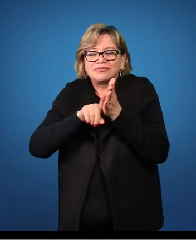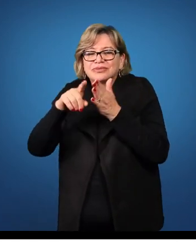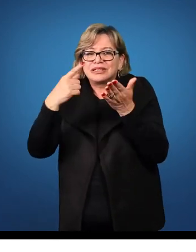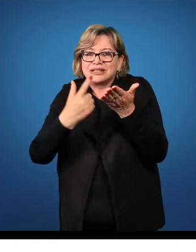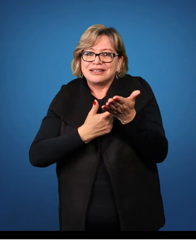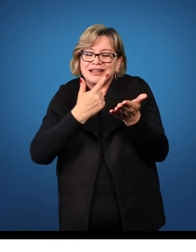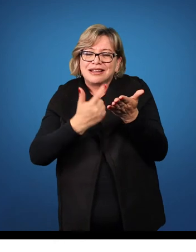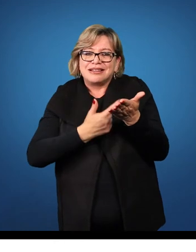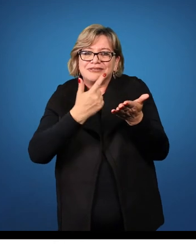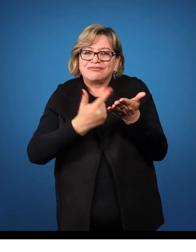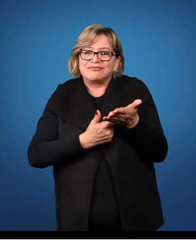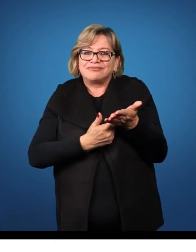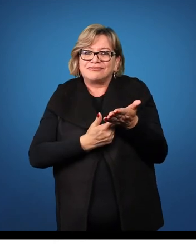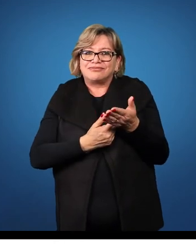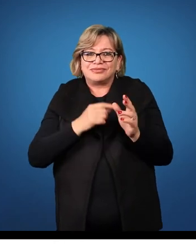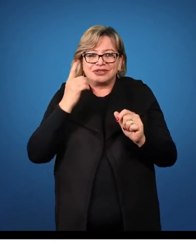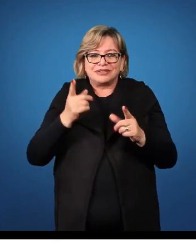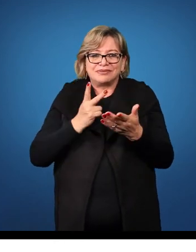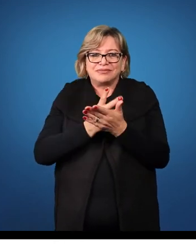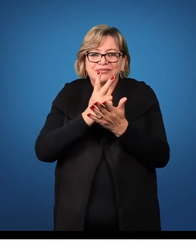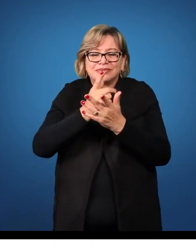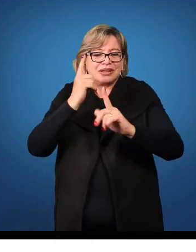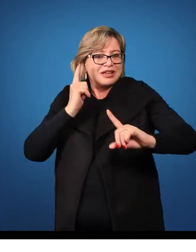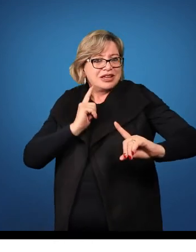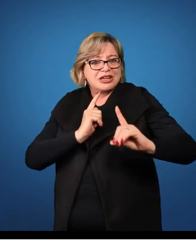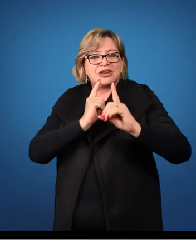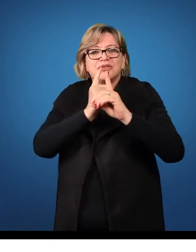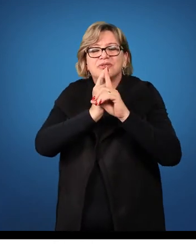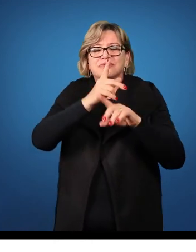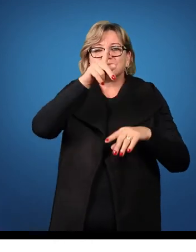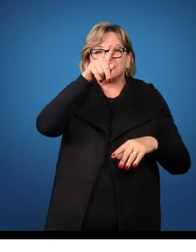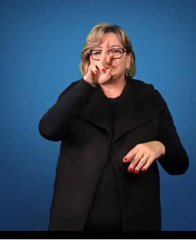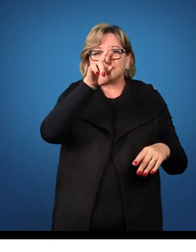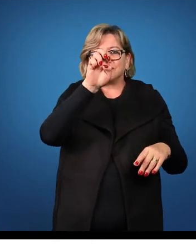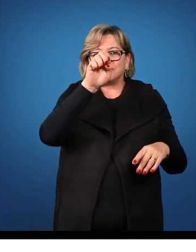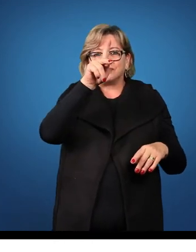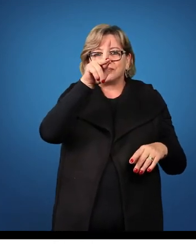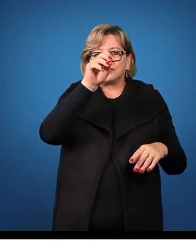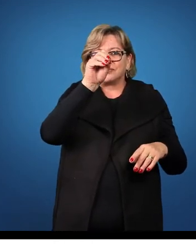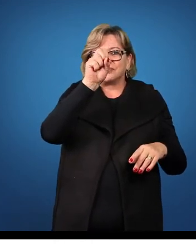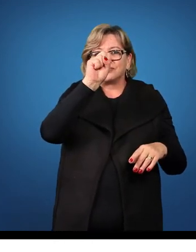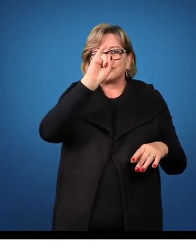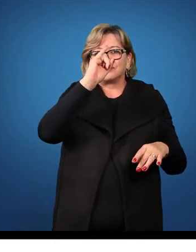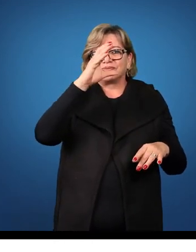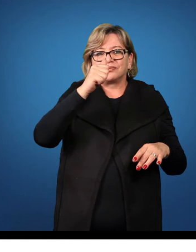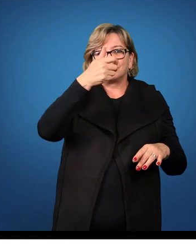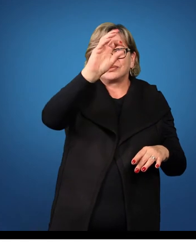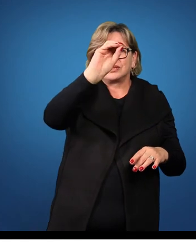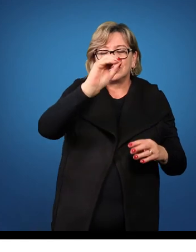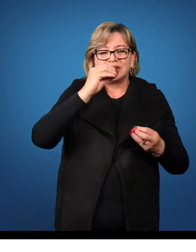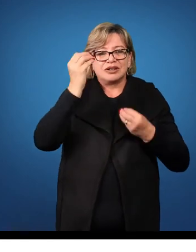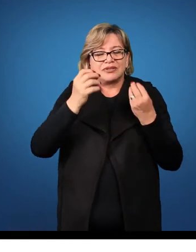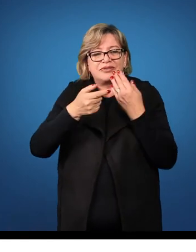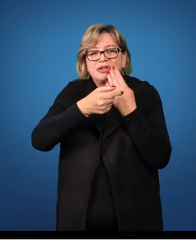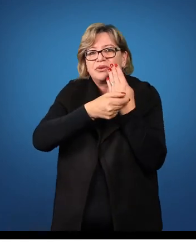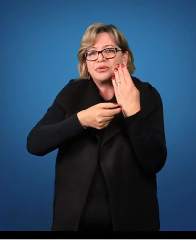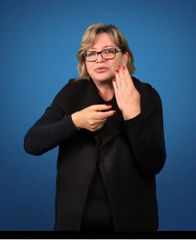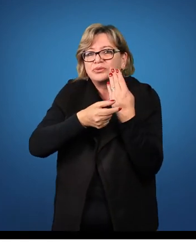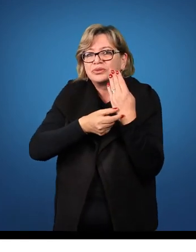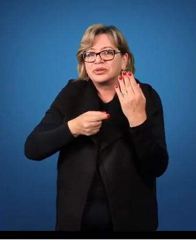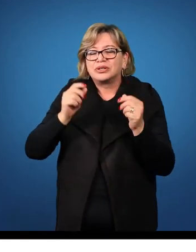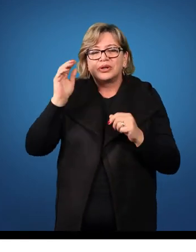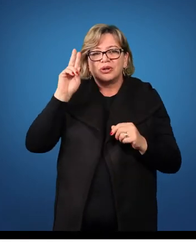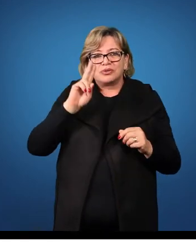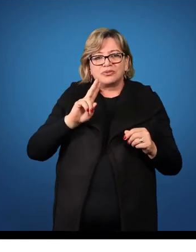livro, uma situação, e encontrar o uso da preposição, vai entender que para aquele autor, ele está